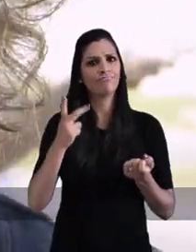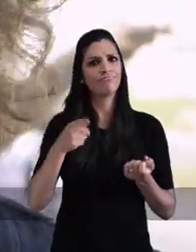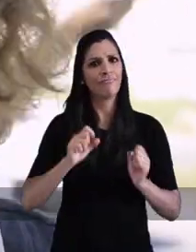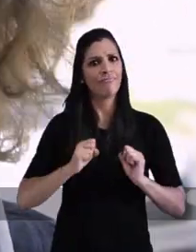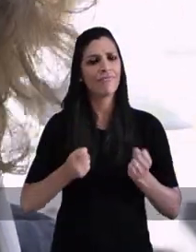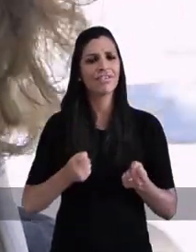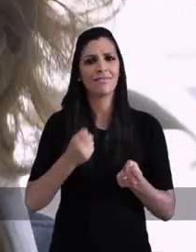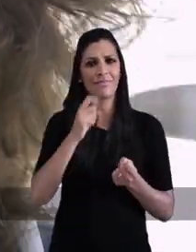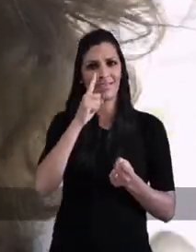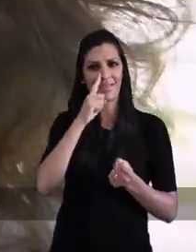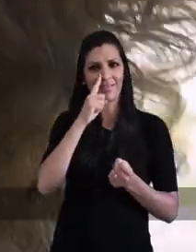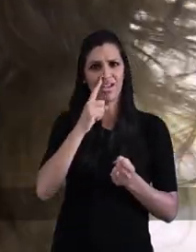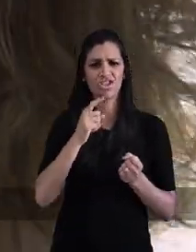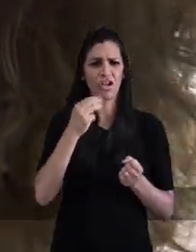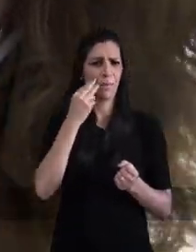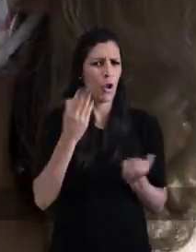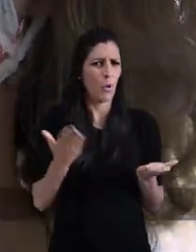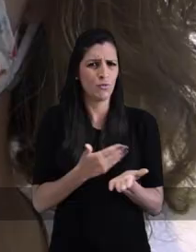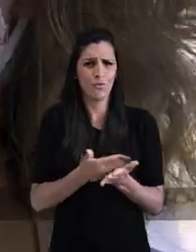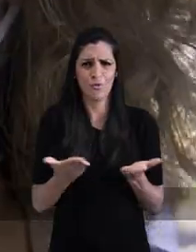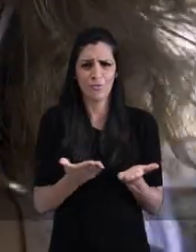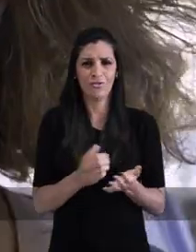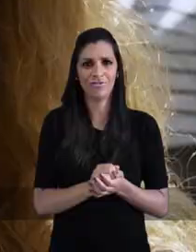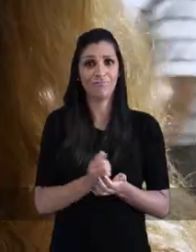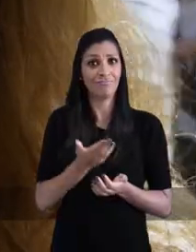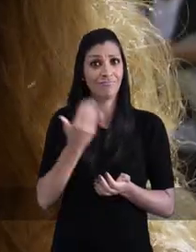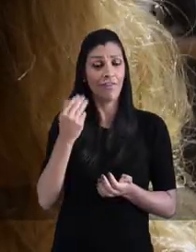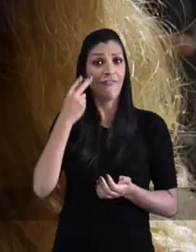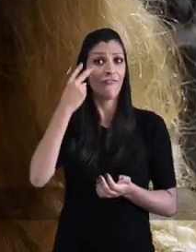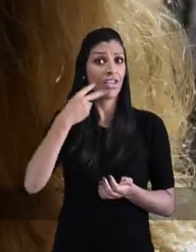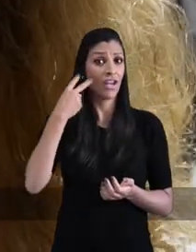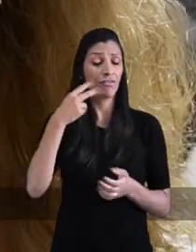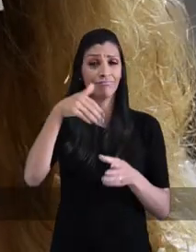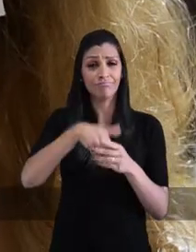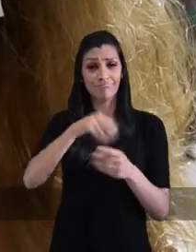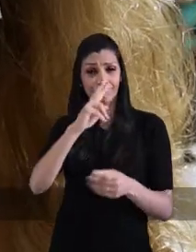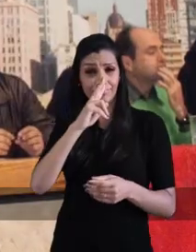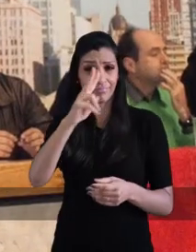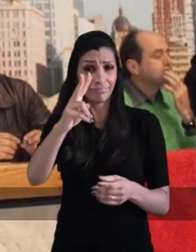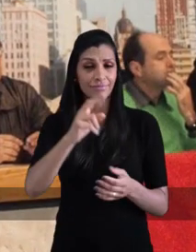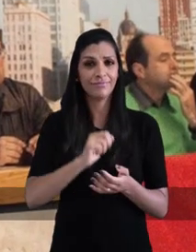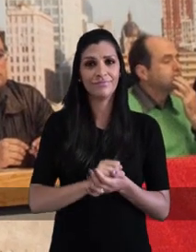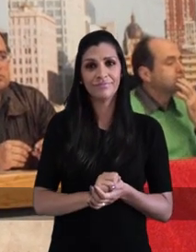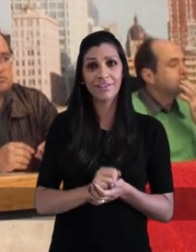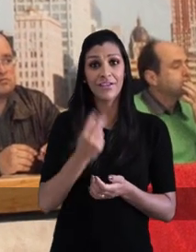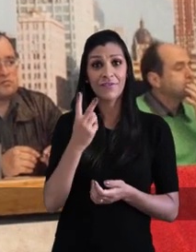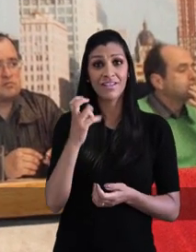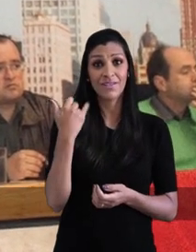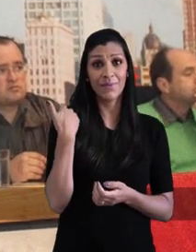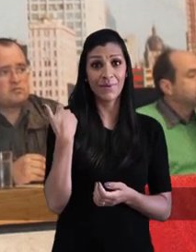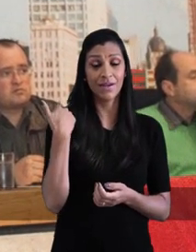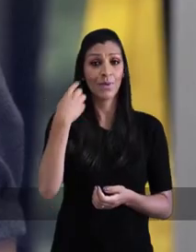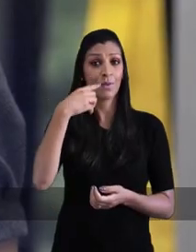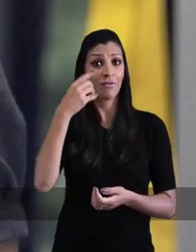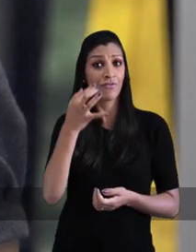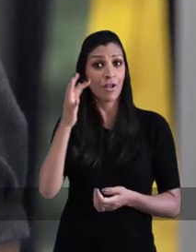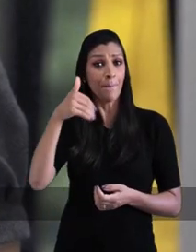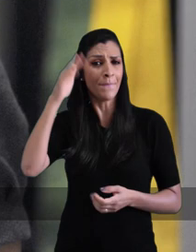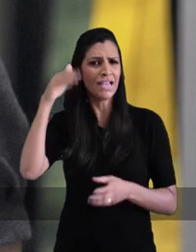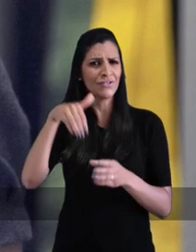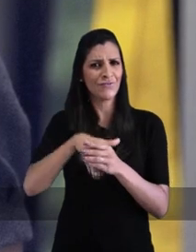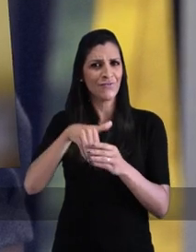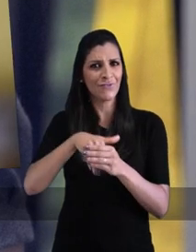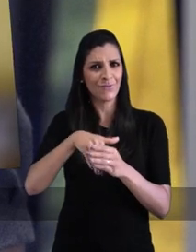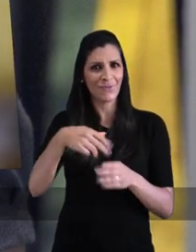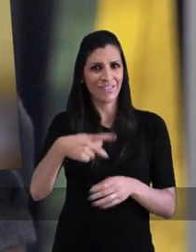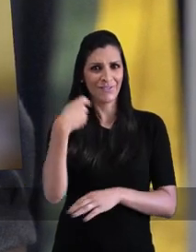mãe, refez a sua história a partir da maternidade. Mas ela não começou hoje. Ela foi eleita vereadora com uma votação histórica.